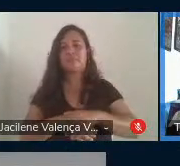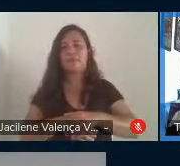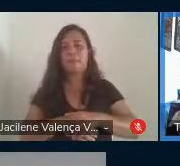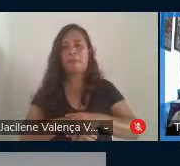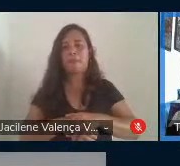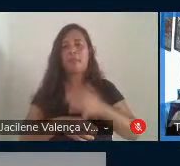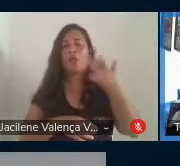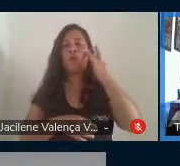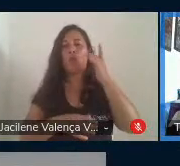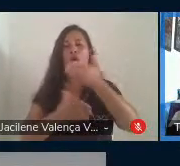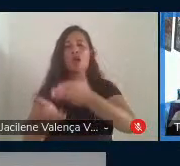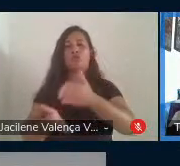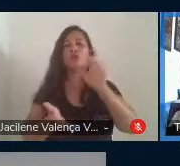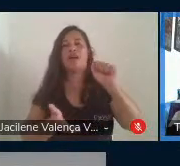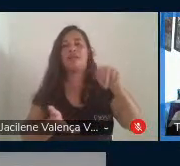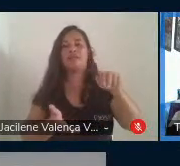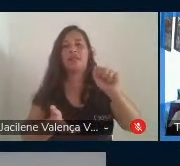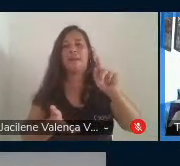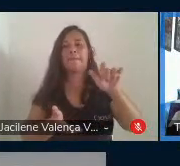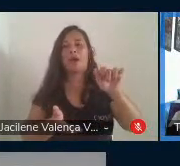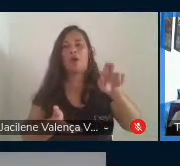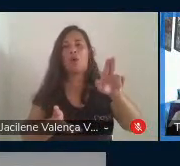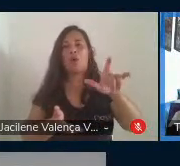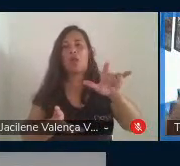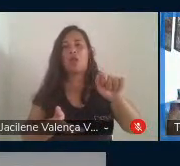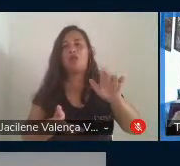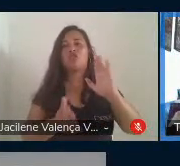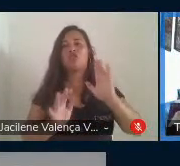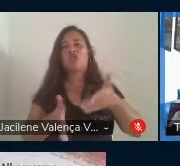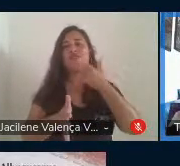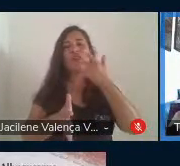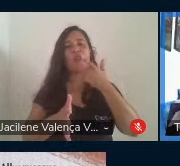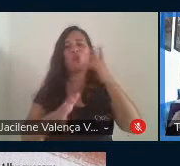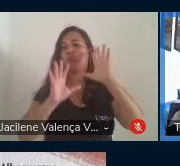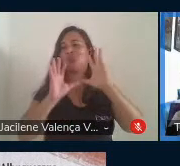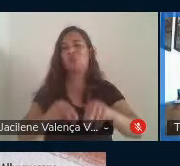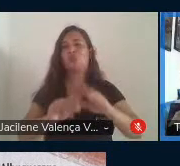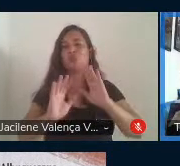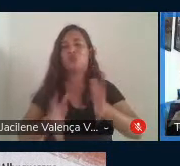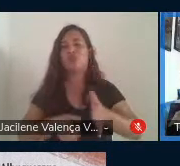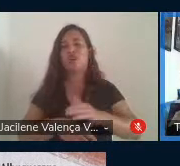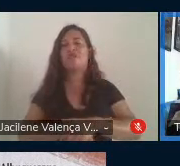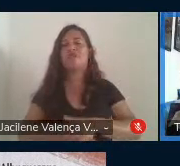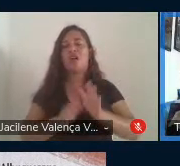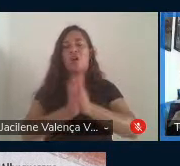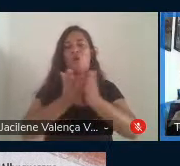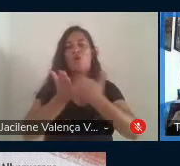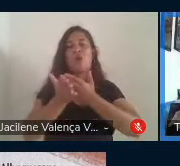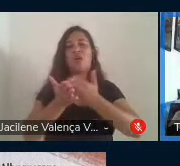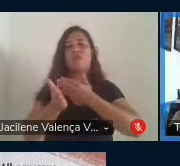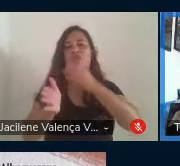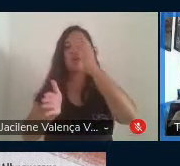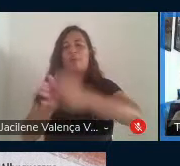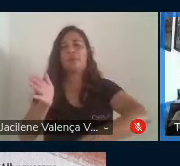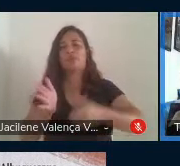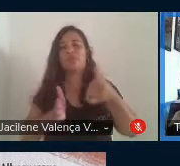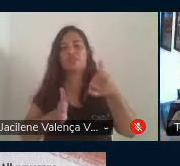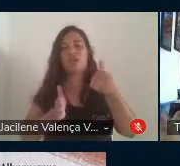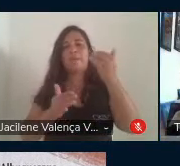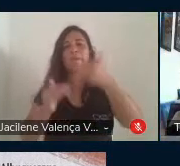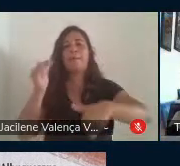contemplou tudo, está certo? E é um livro de seis capítulos, onde eu participo com